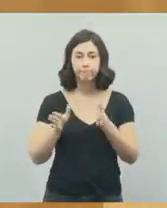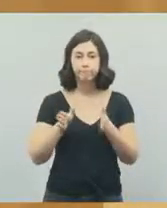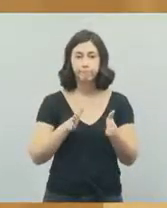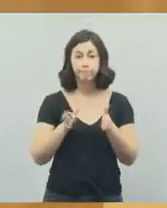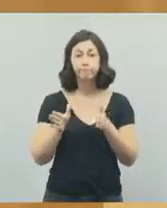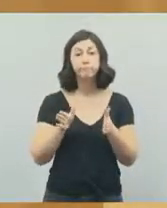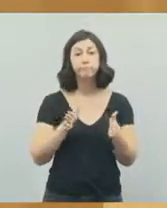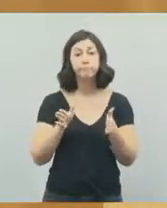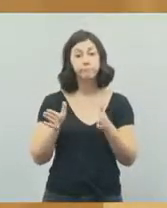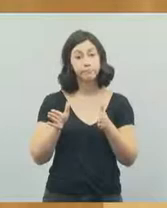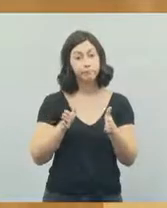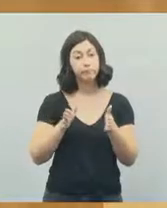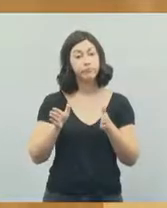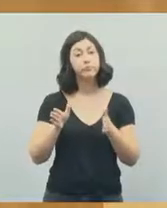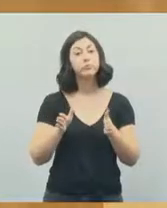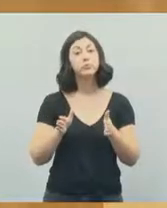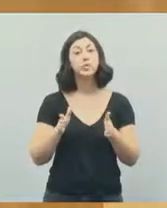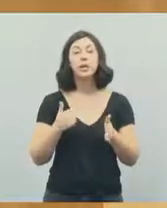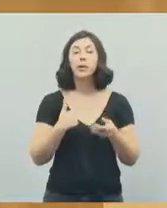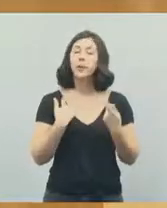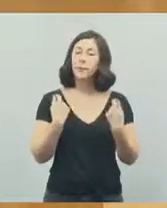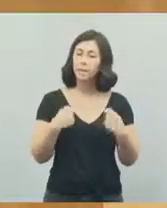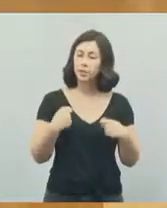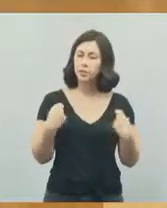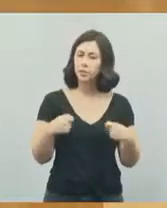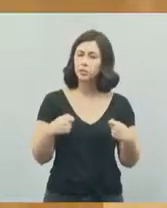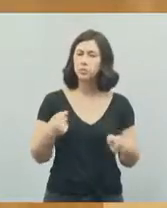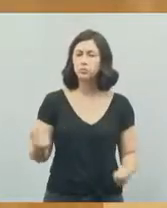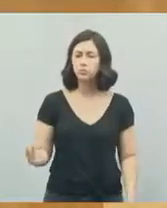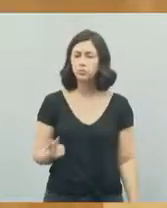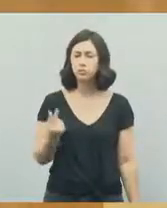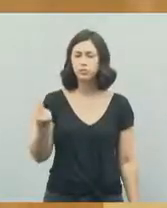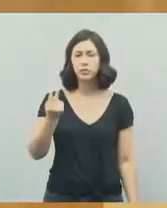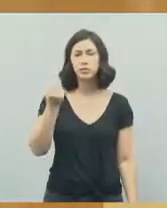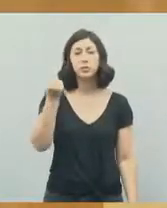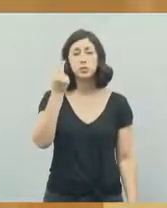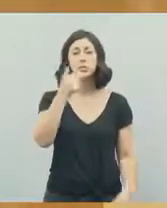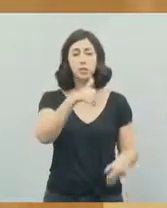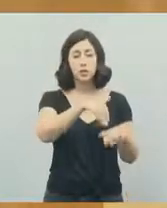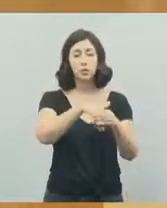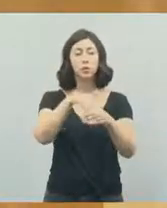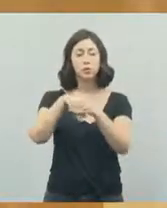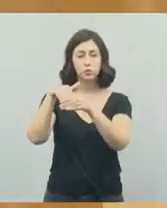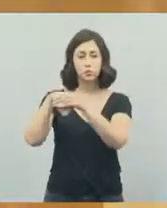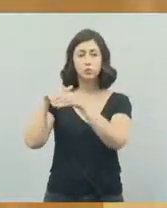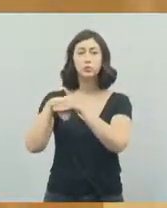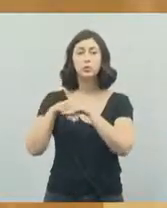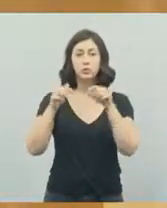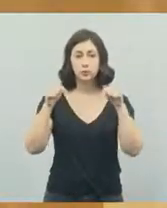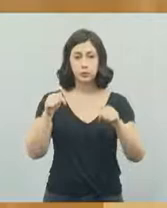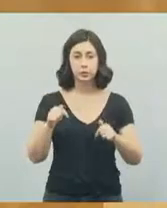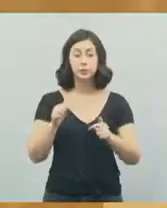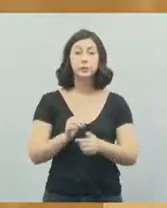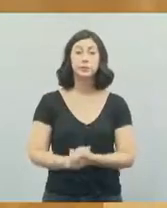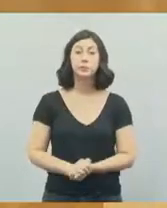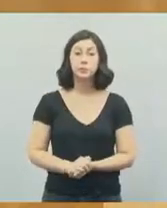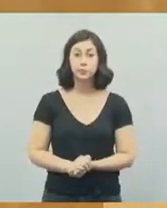Legislativo e tenho que fazer por onde valer cada um desses votos aqui nessa casa.